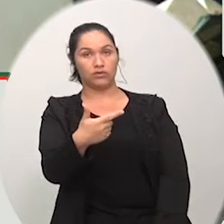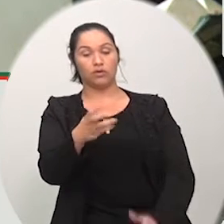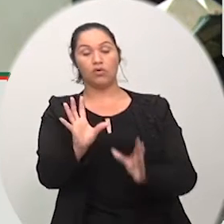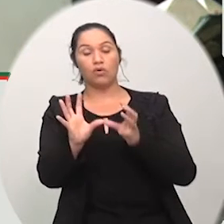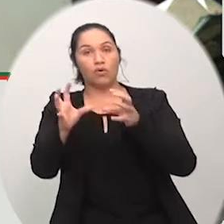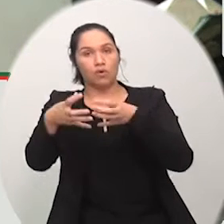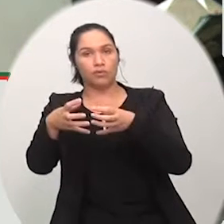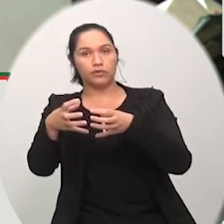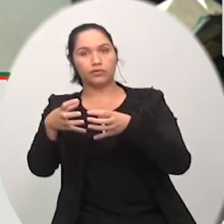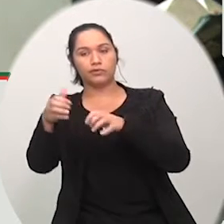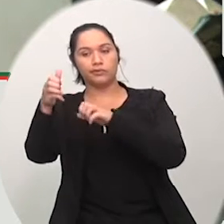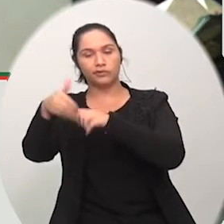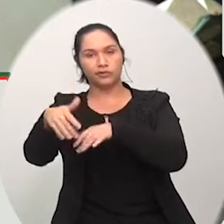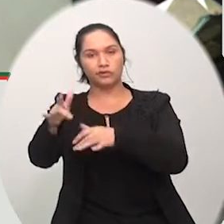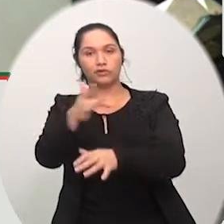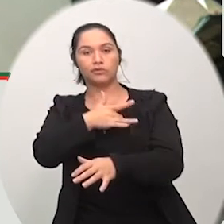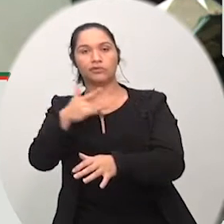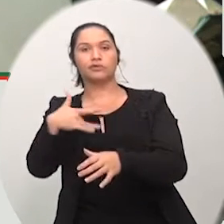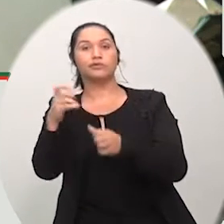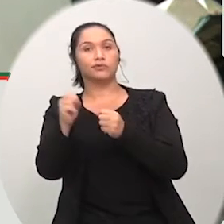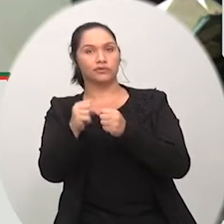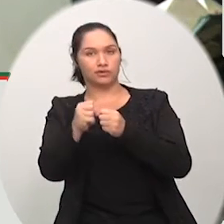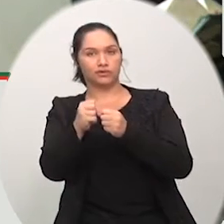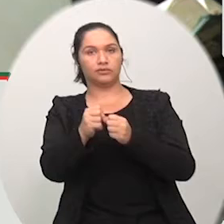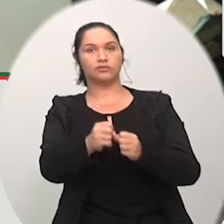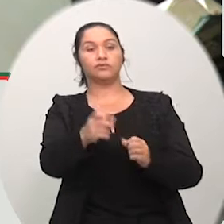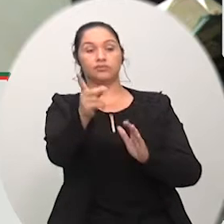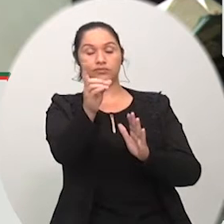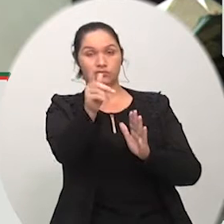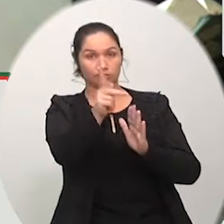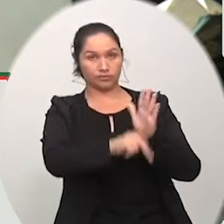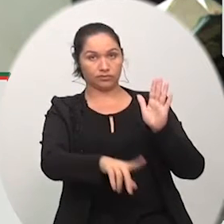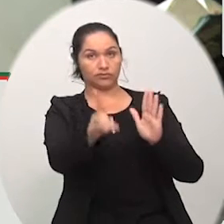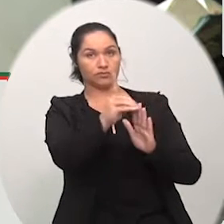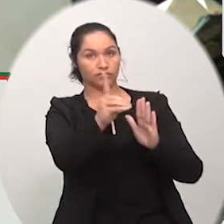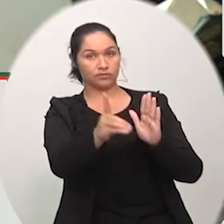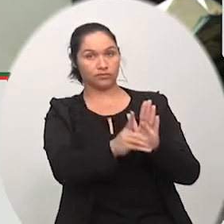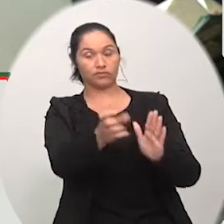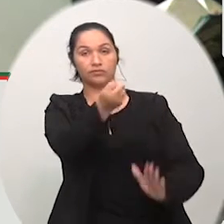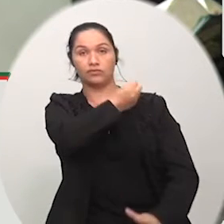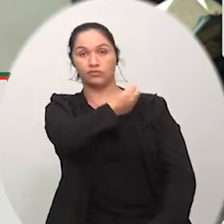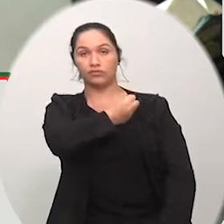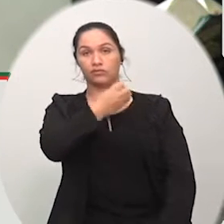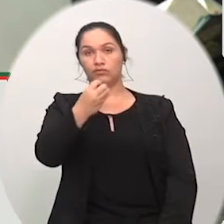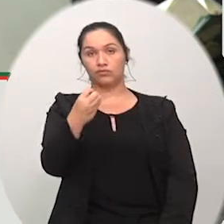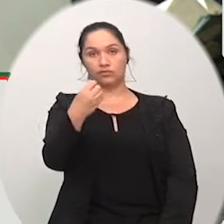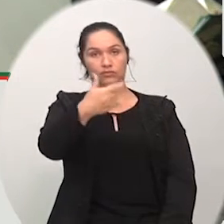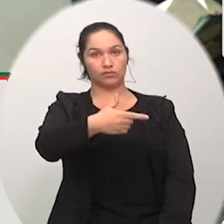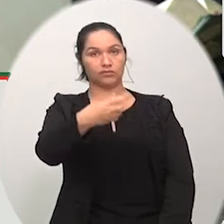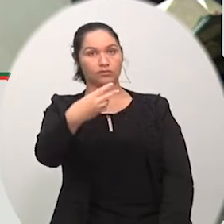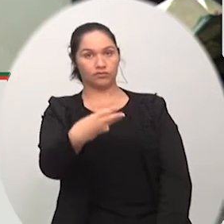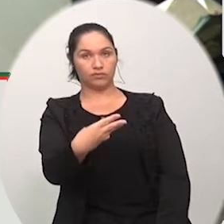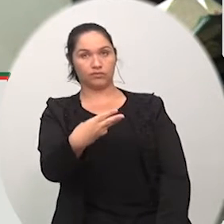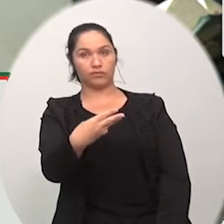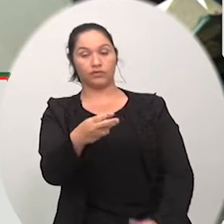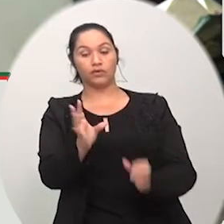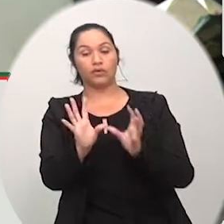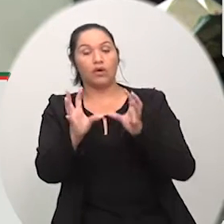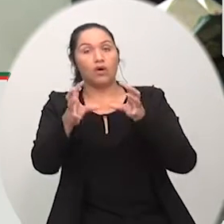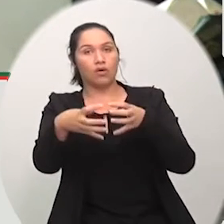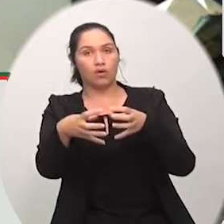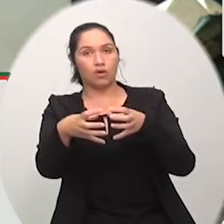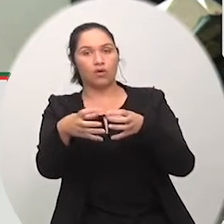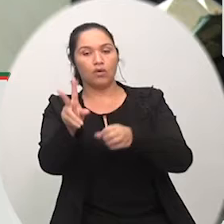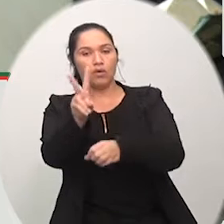da comissão de educação e saúde. Projeto de decreto legislativo PDL 023, barra 18, de autoria da comissão de